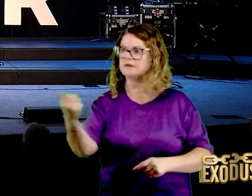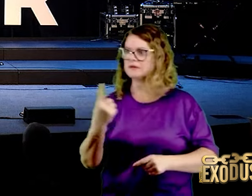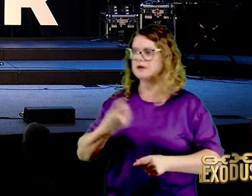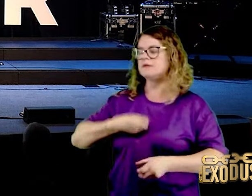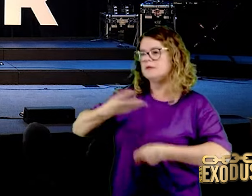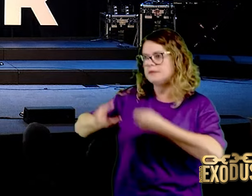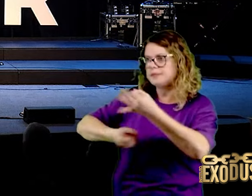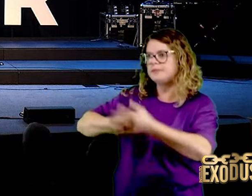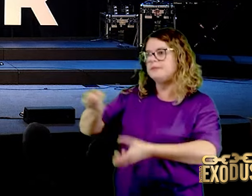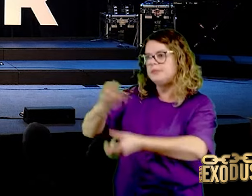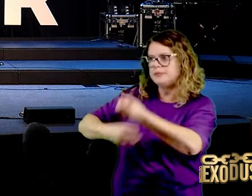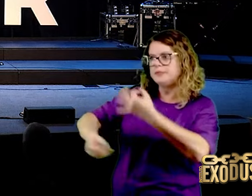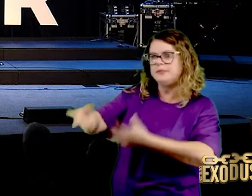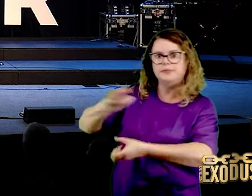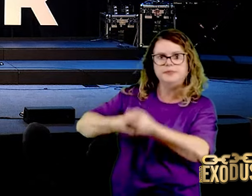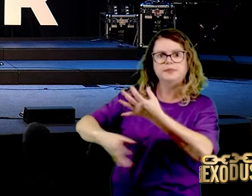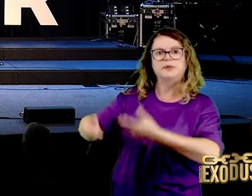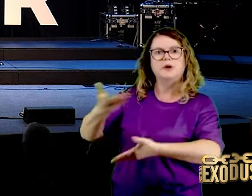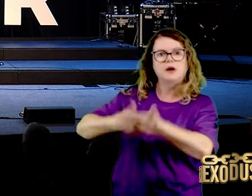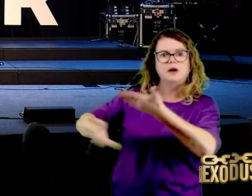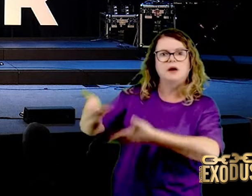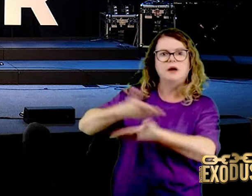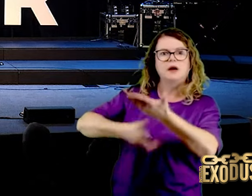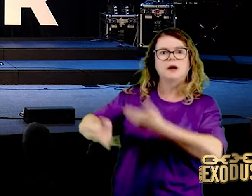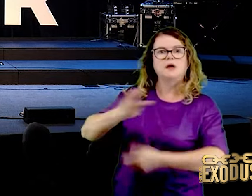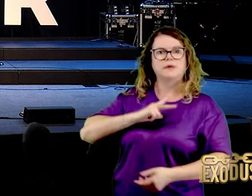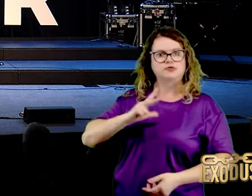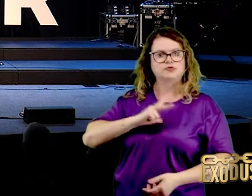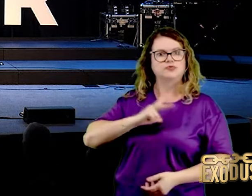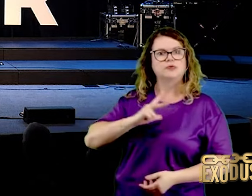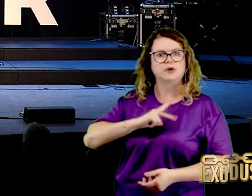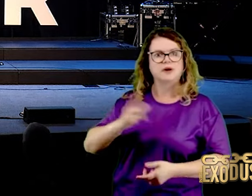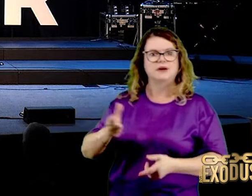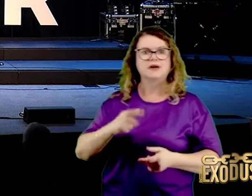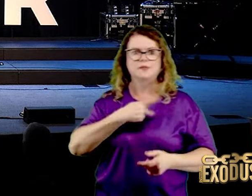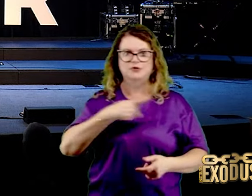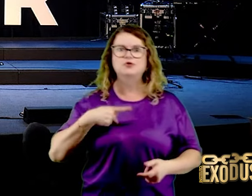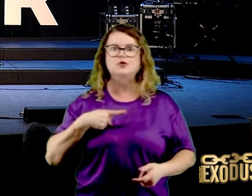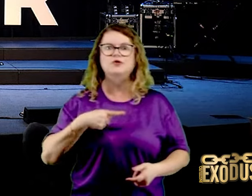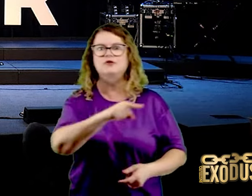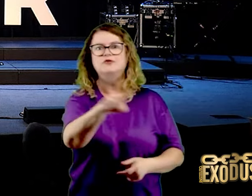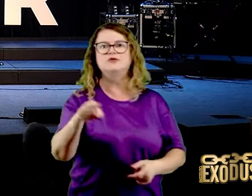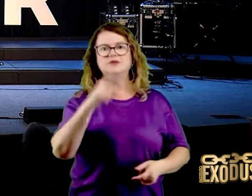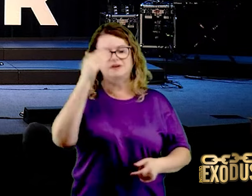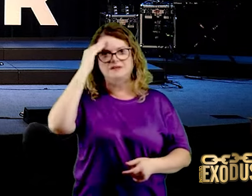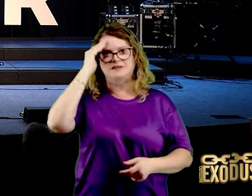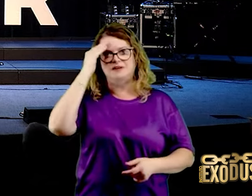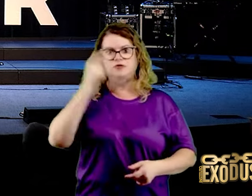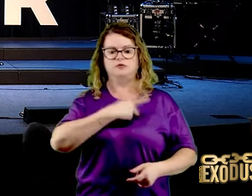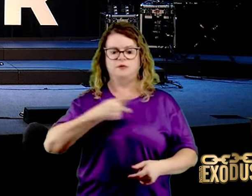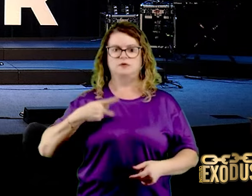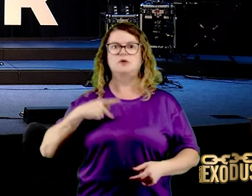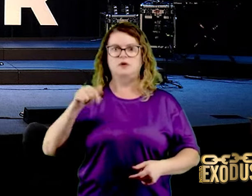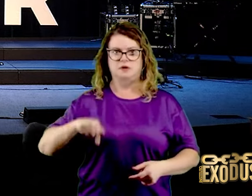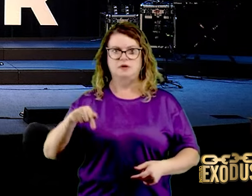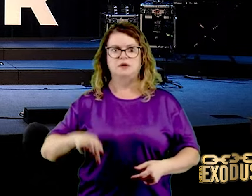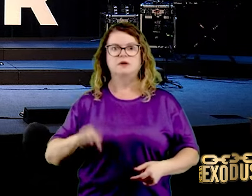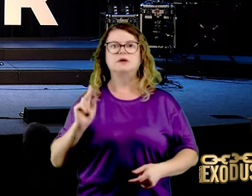entender isso. Os pastores aqui não recorreram, eles avançam.